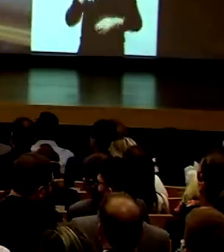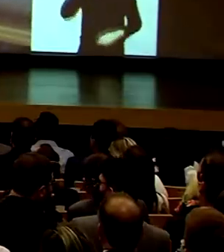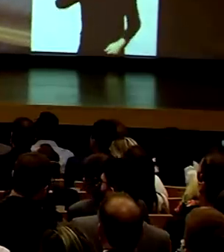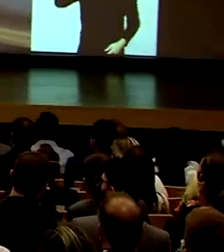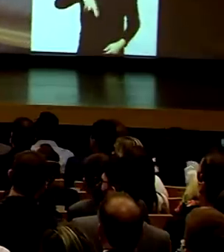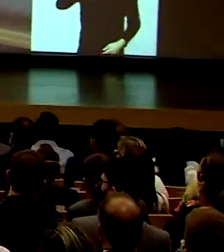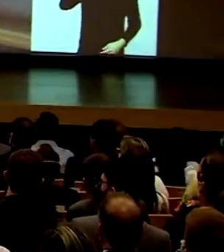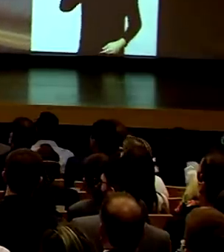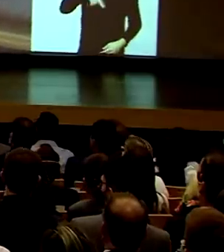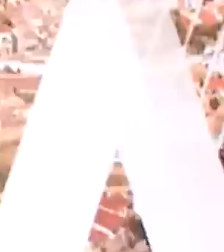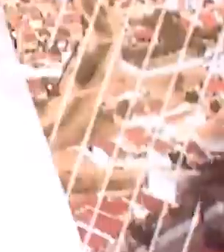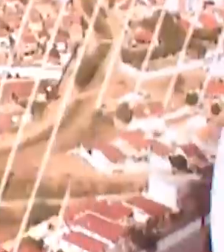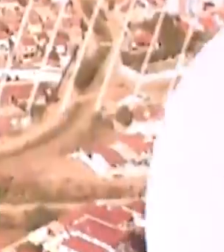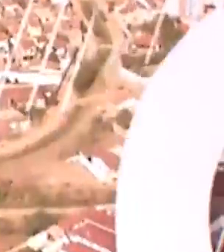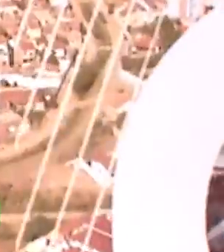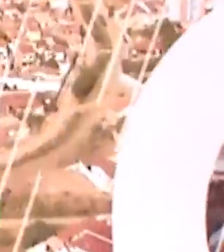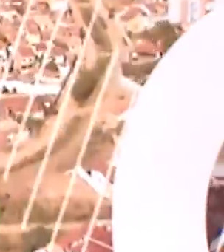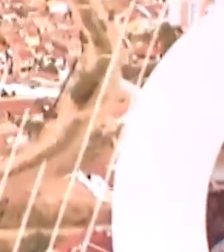Nunca.